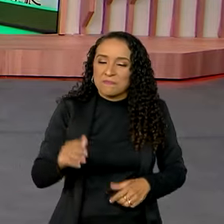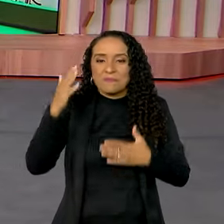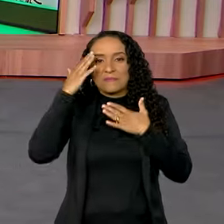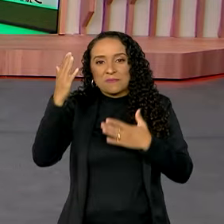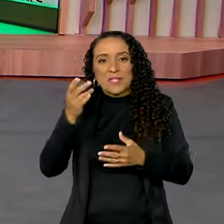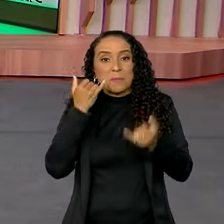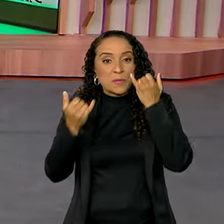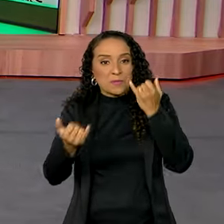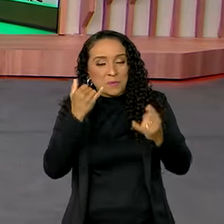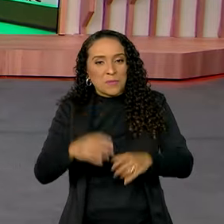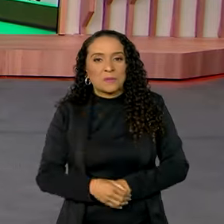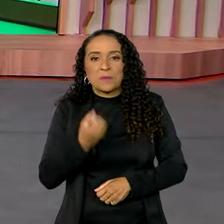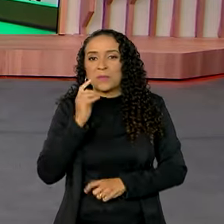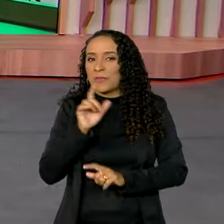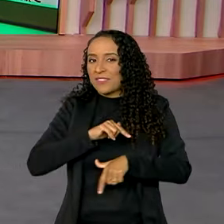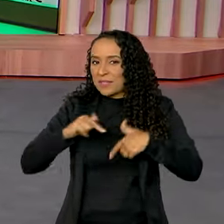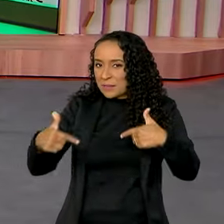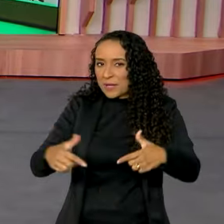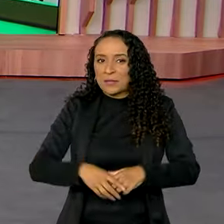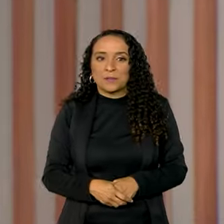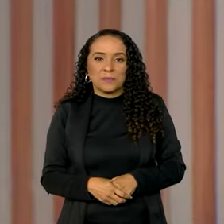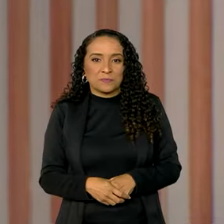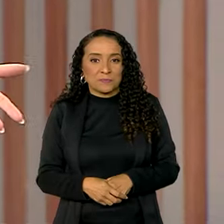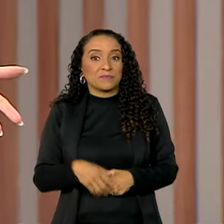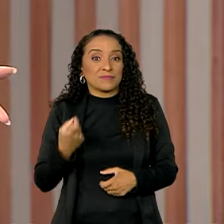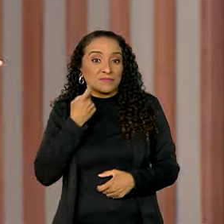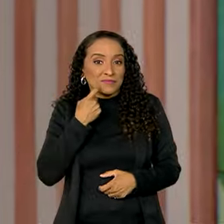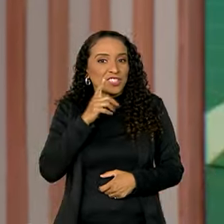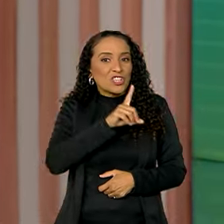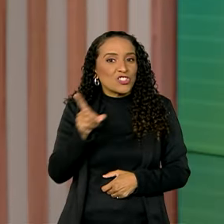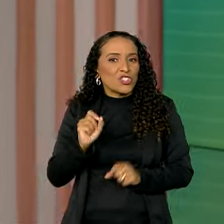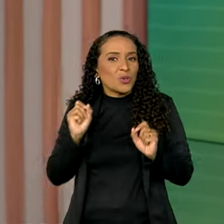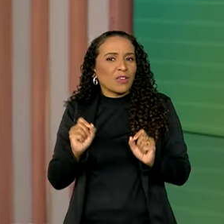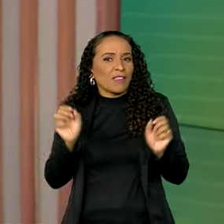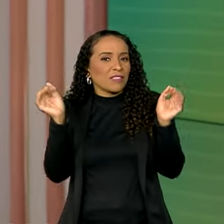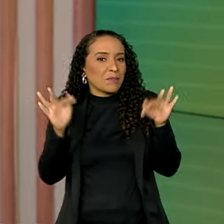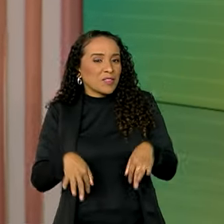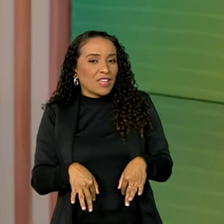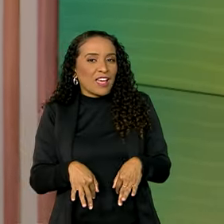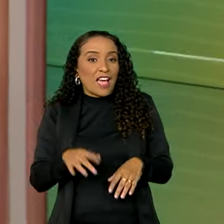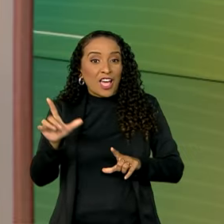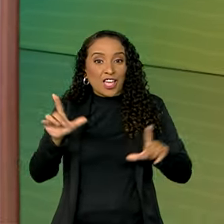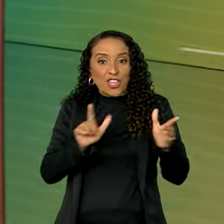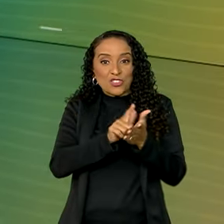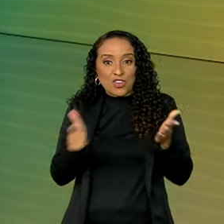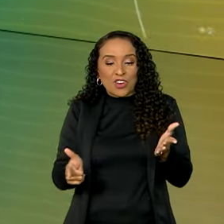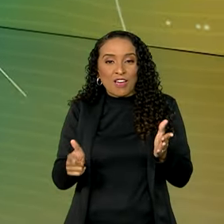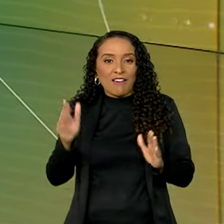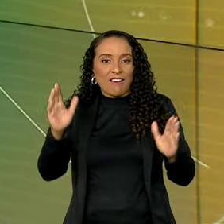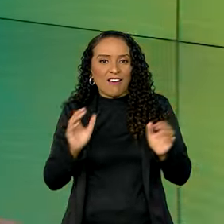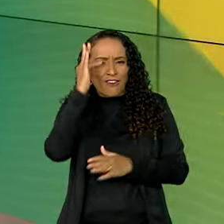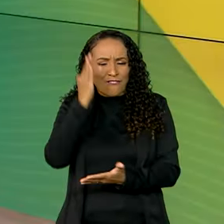Muito obrigada pelas informações. Bom trabalho aí em São Paulo. E olha, sexta-feira é dia de terminar o nosso telejornal com o quadro Fé no